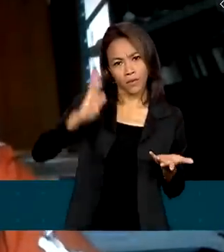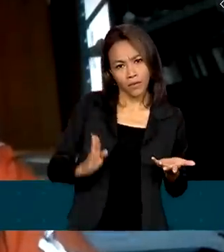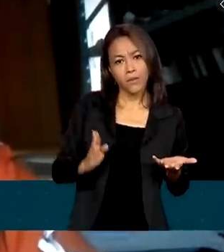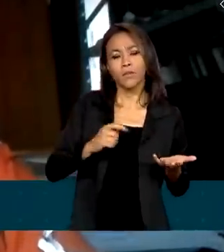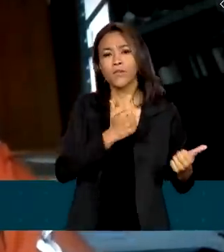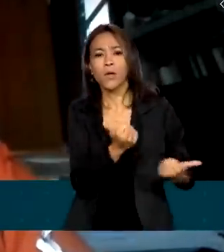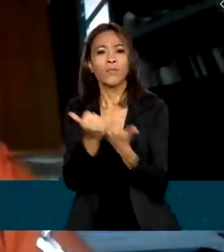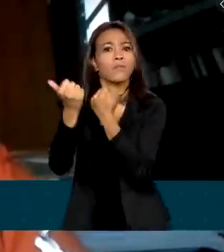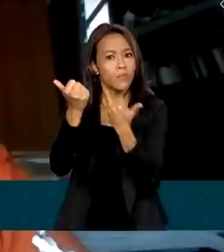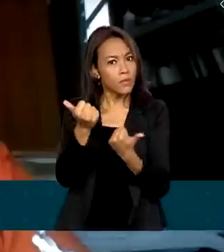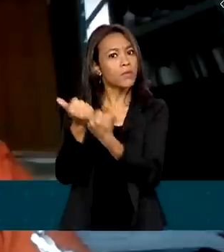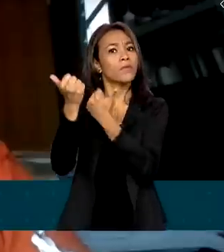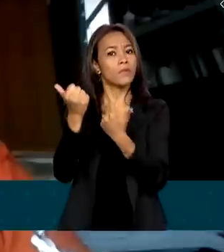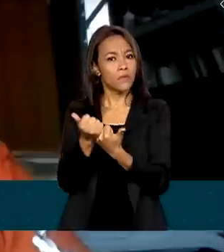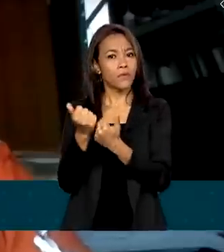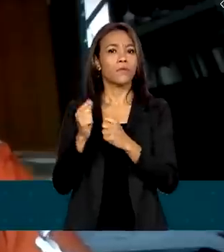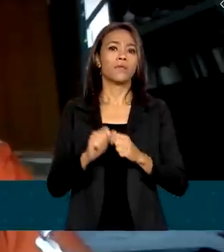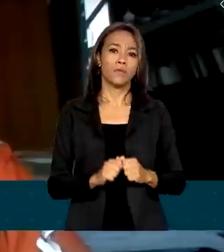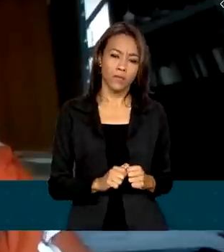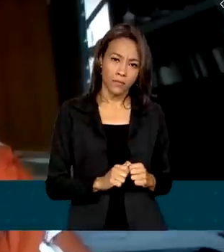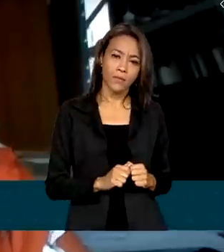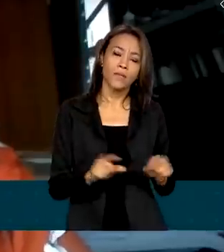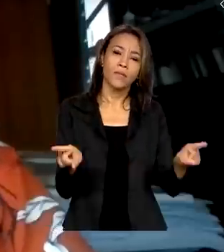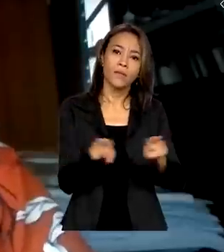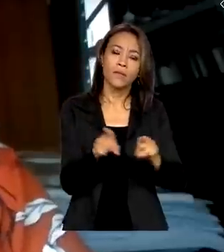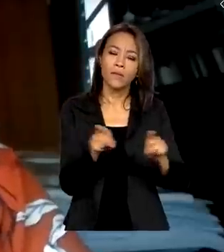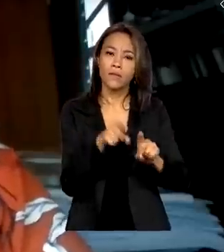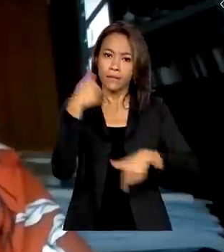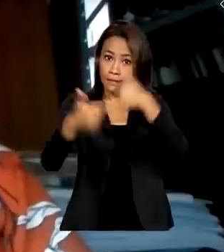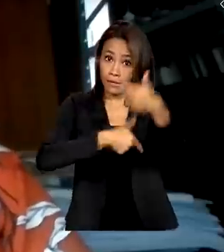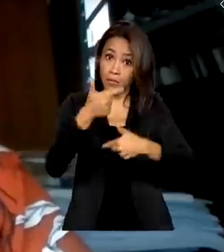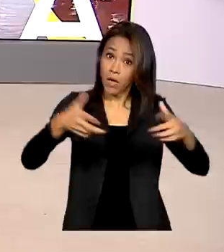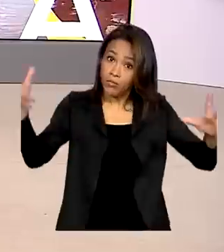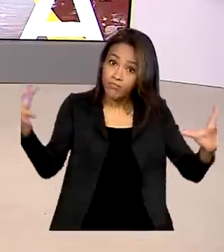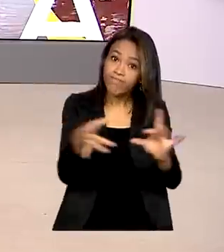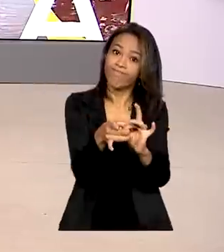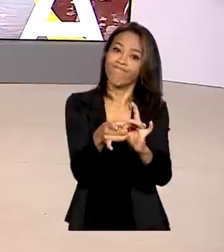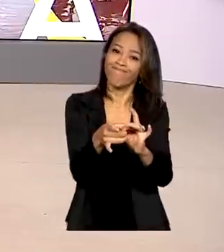colaboração e de trabalho conjunto.